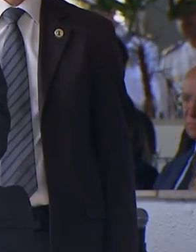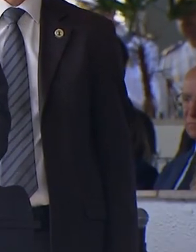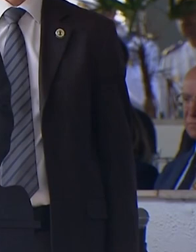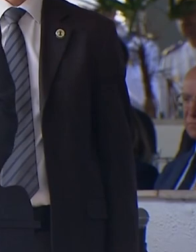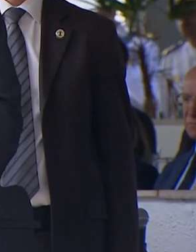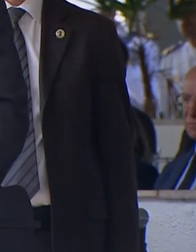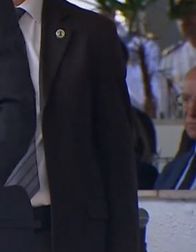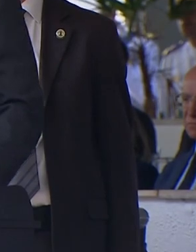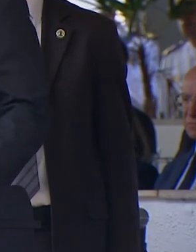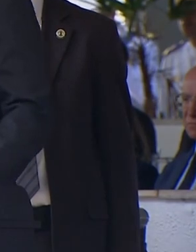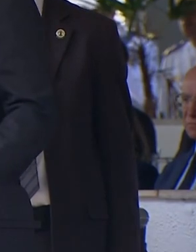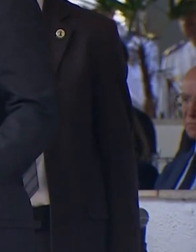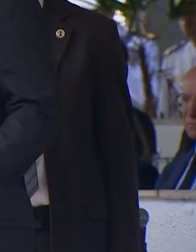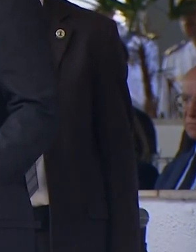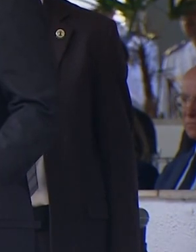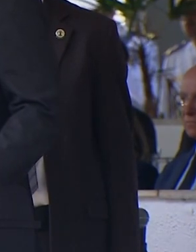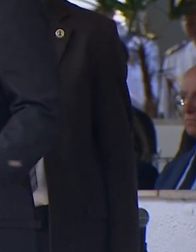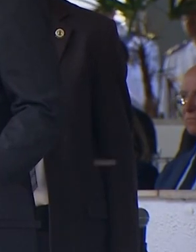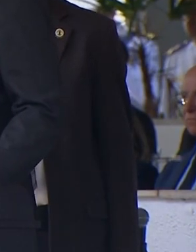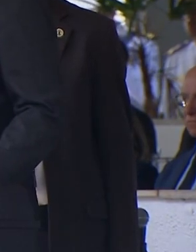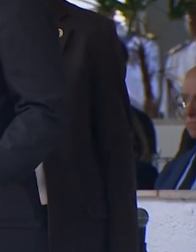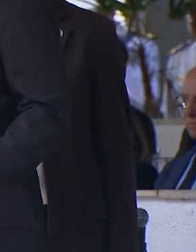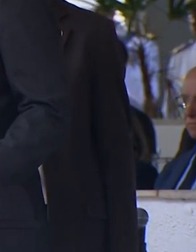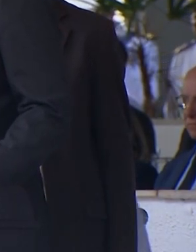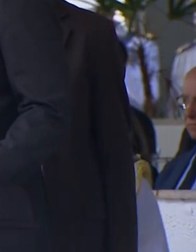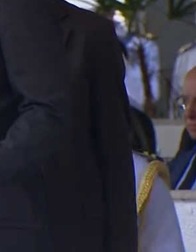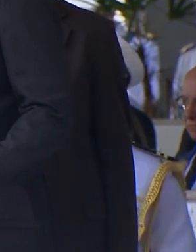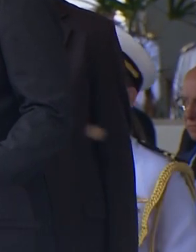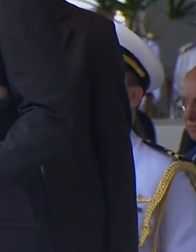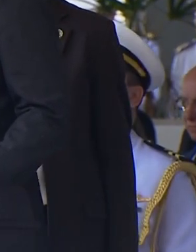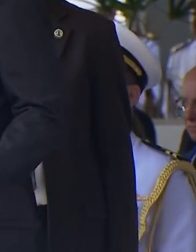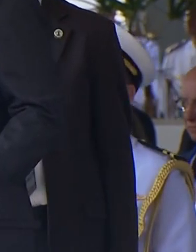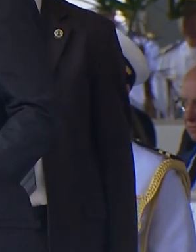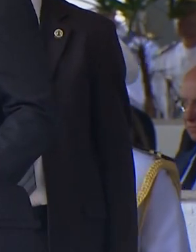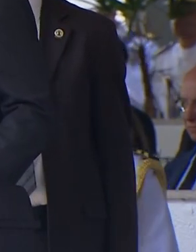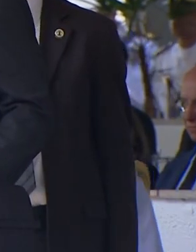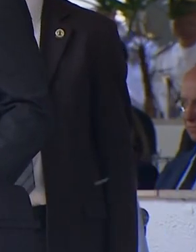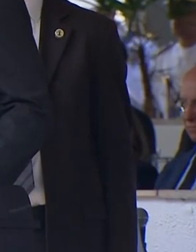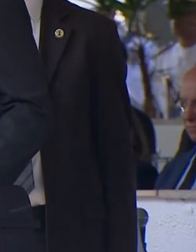devida para o progresso da nossa nação.